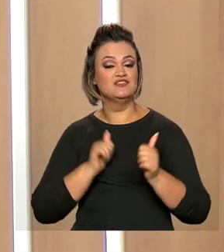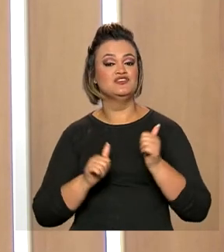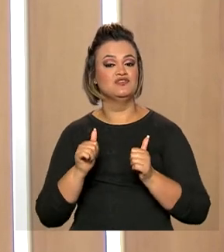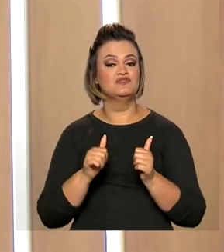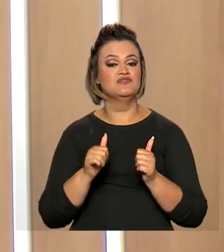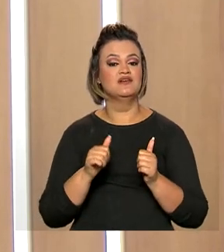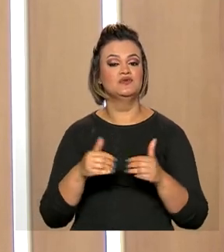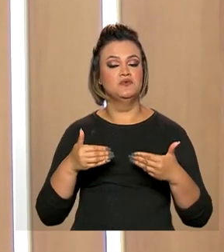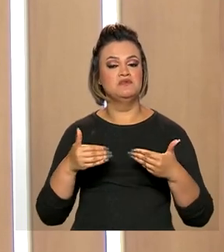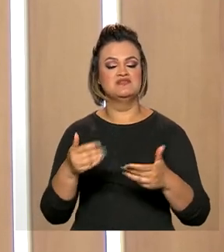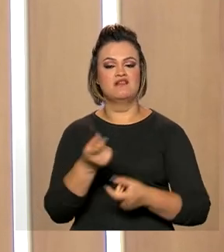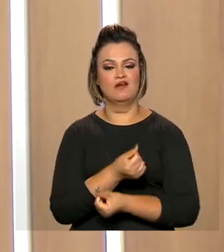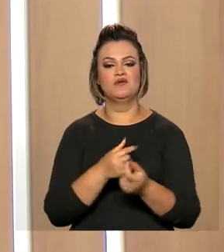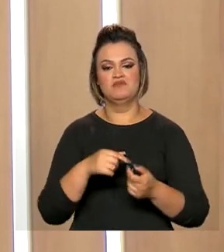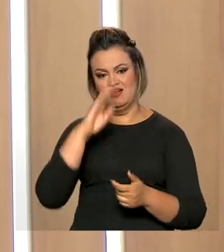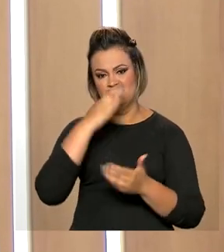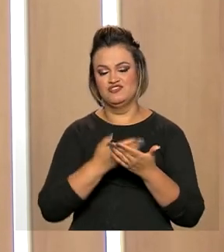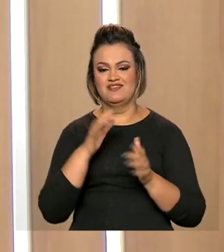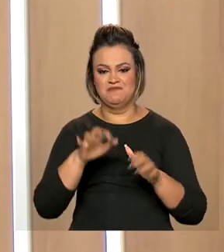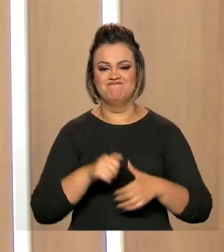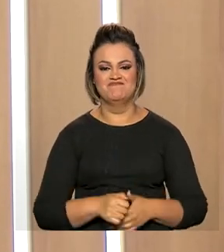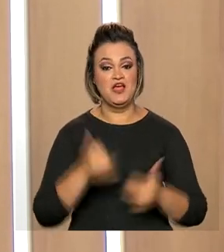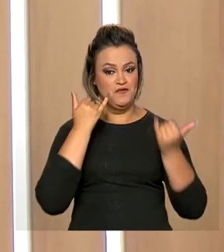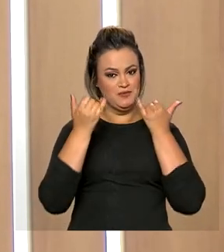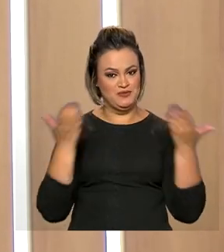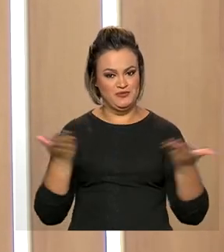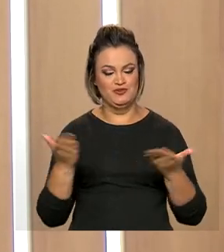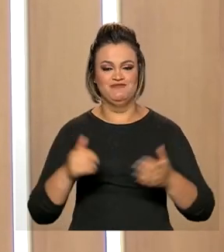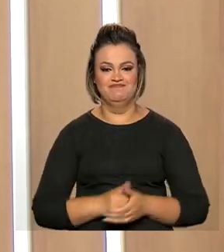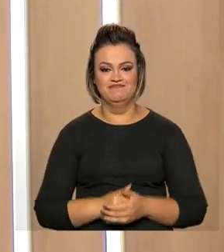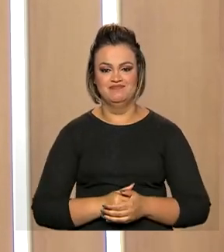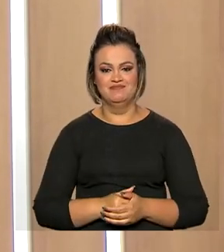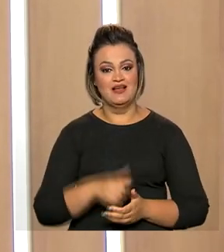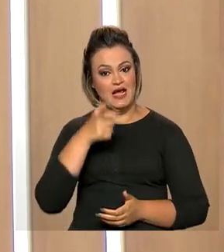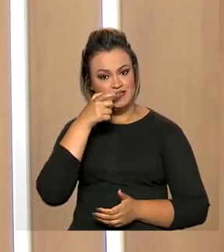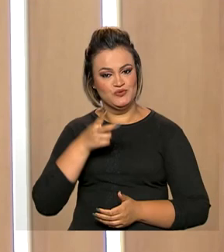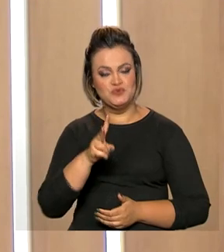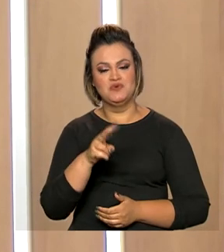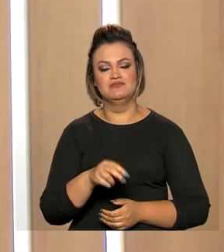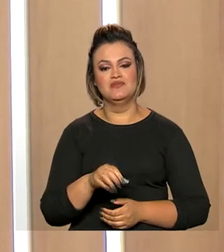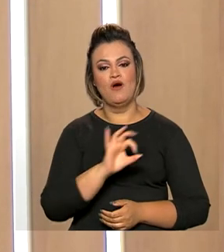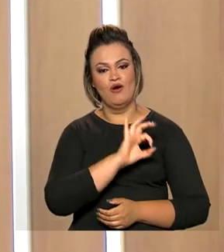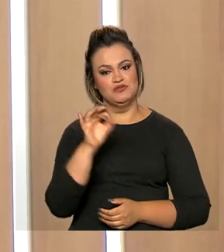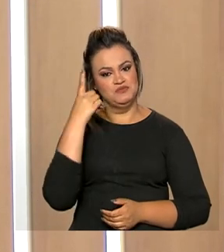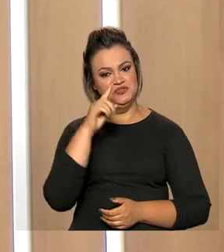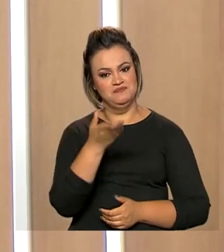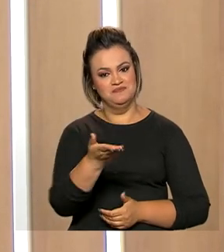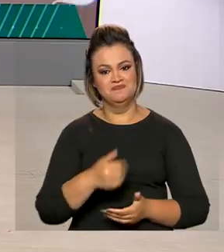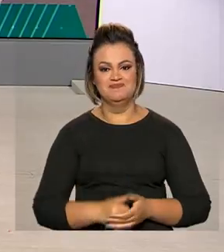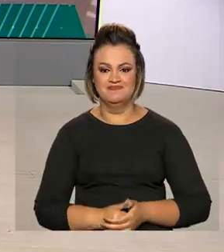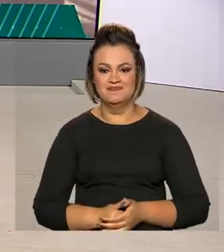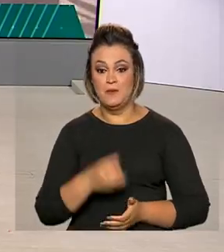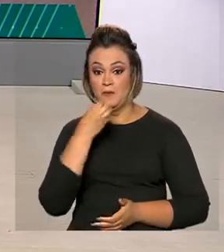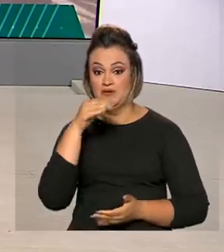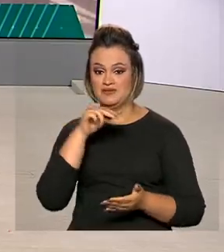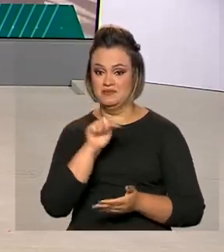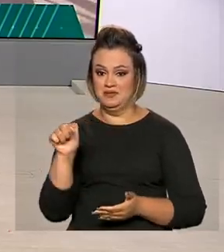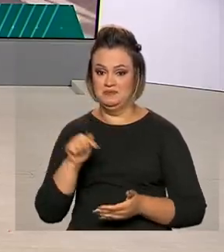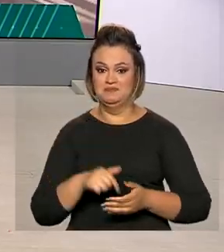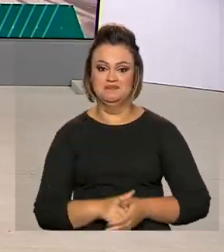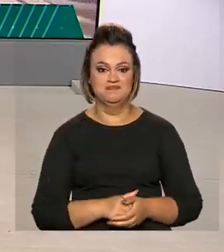do Ministério da Economia. Essa informação que nós temos para você hoje, continue conosco. E tenha um ótimo dia e uma ótima semana.